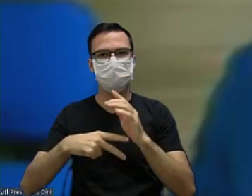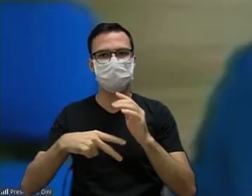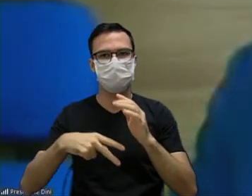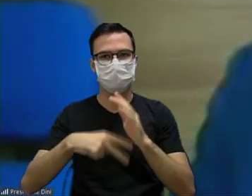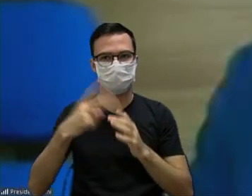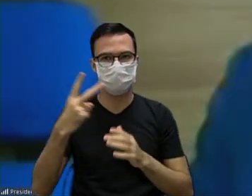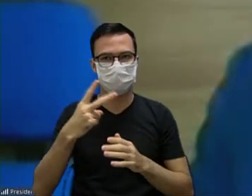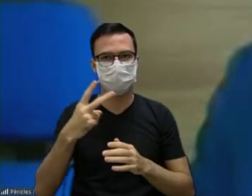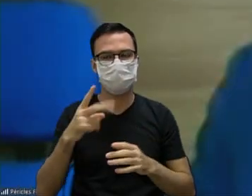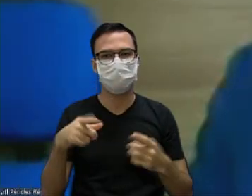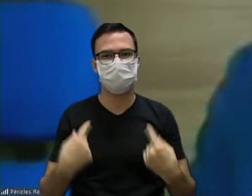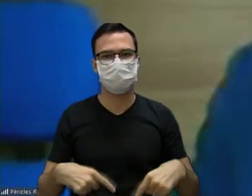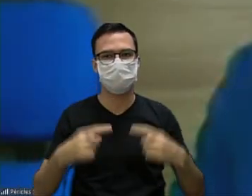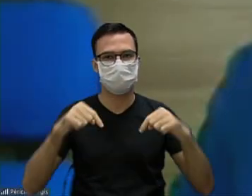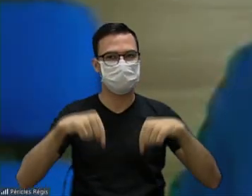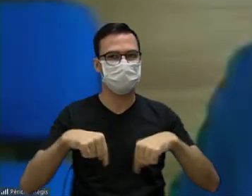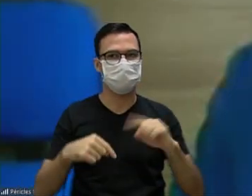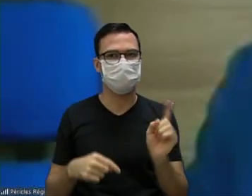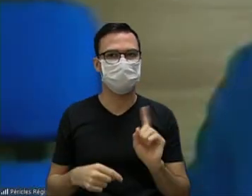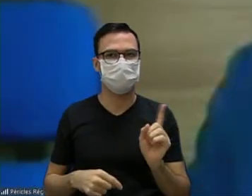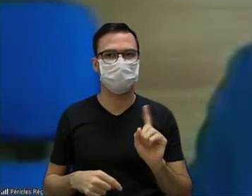mas ainda hoje não é